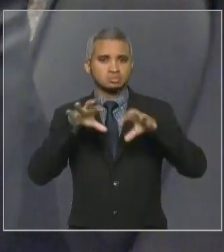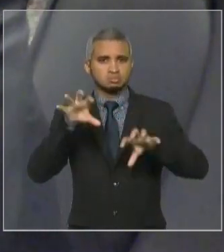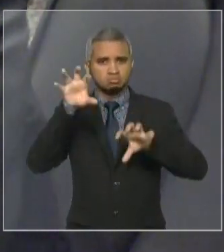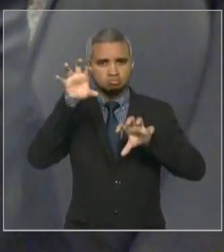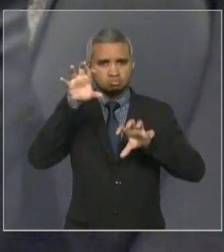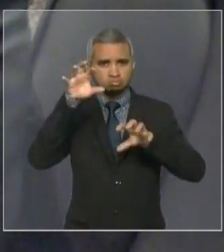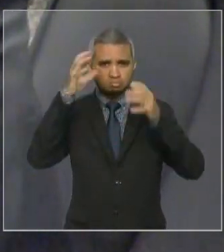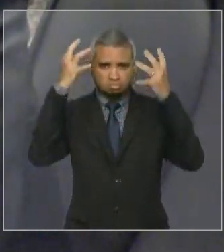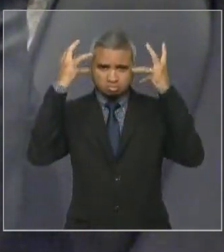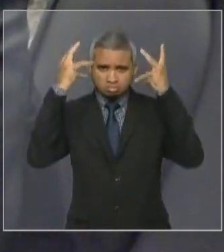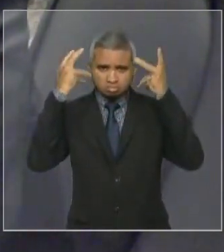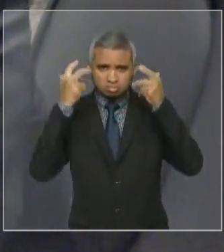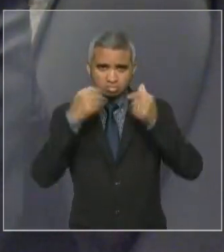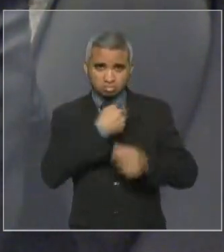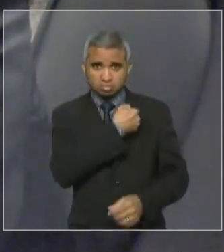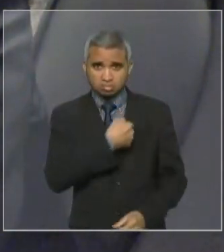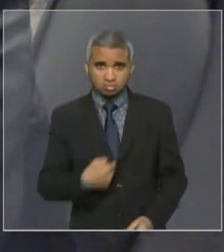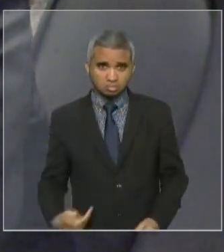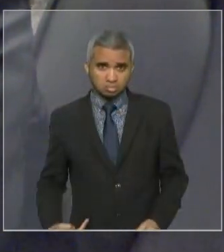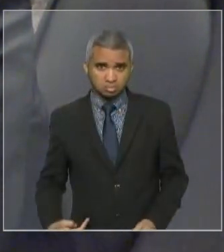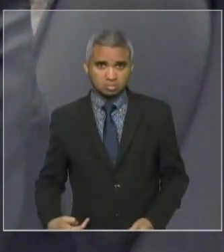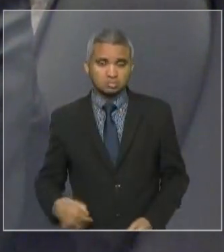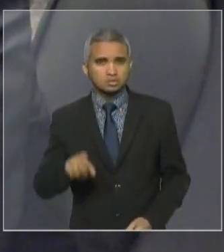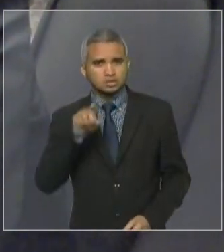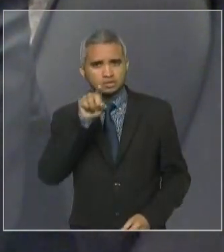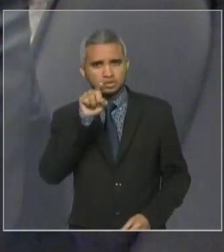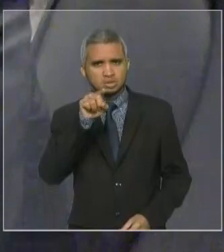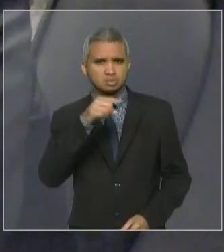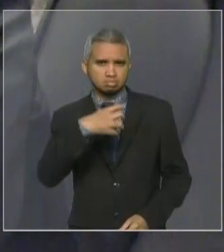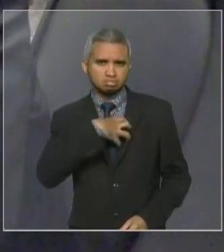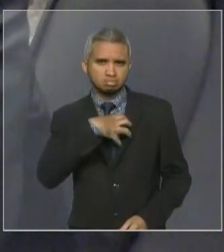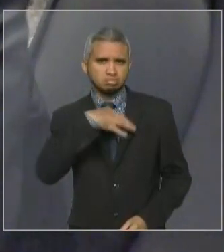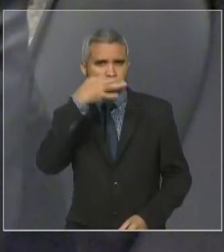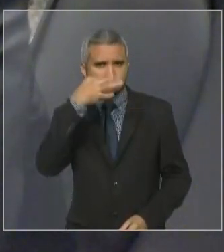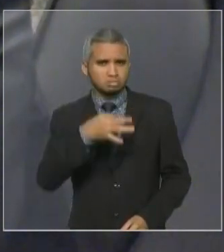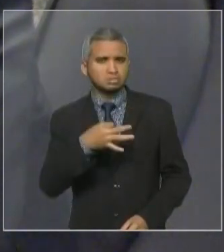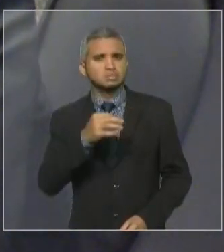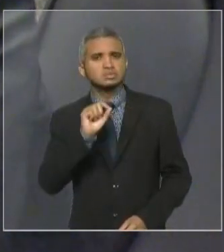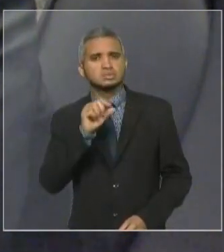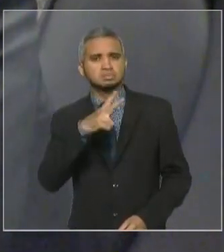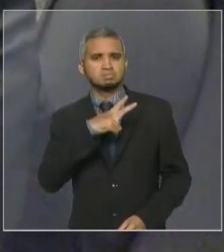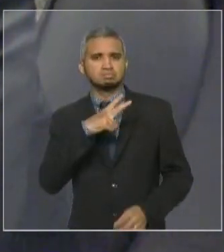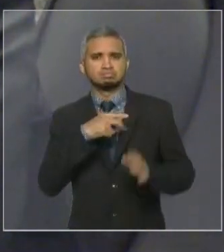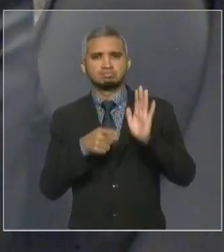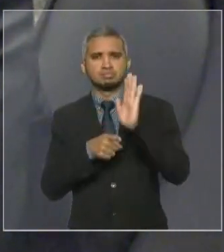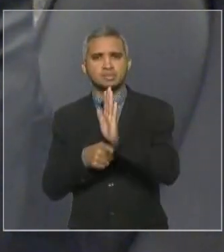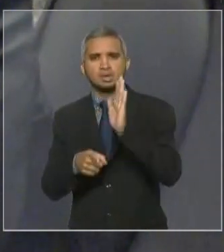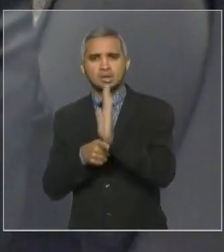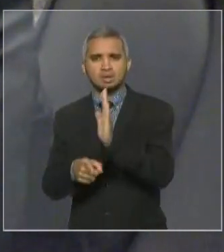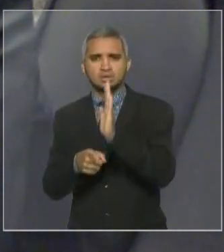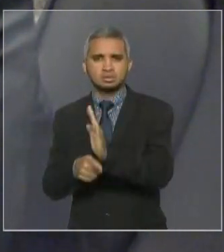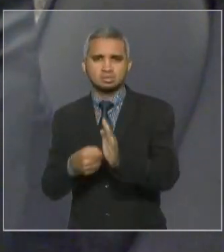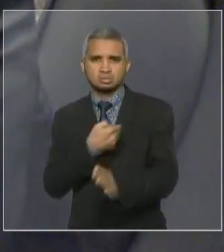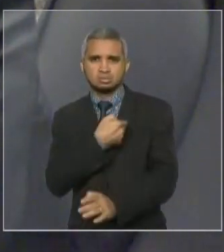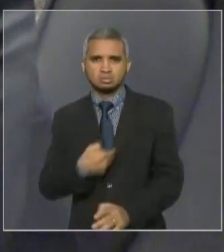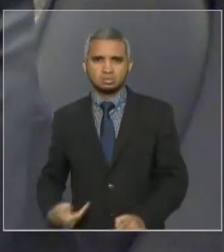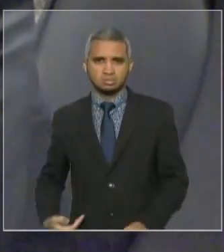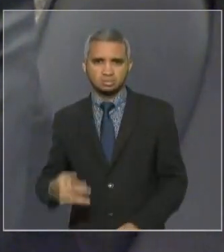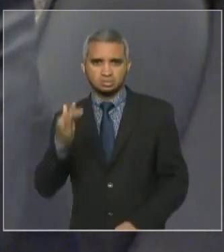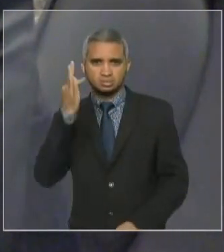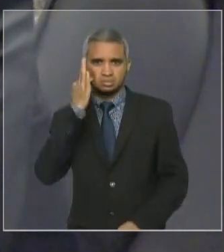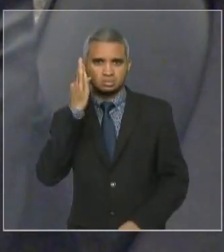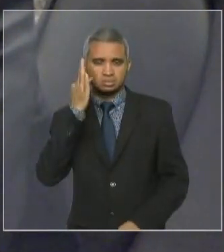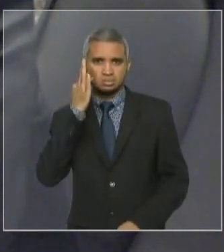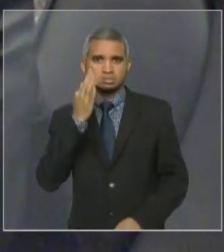um dos principais auxiliares do governador Flavidino. Os analistas políticos sempre destacavam que, V. Exª,